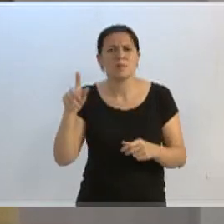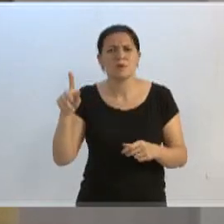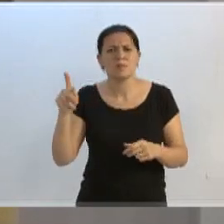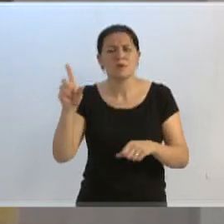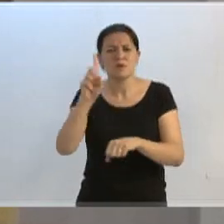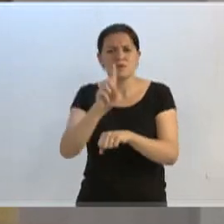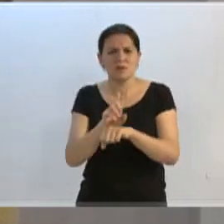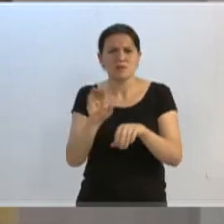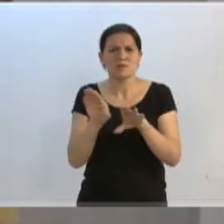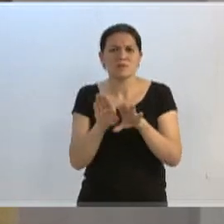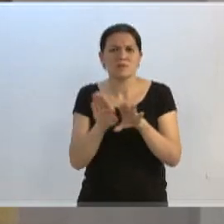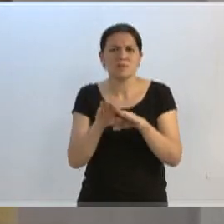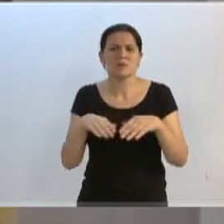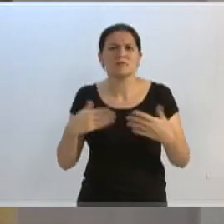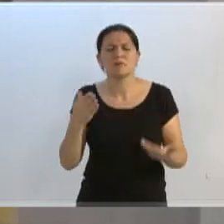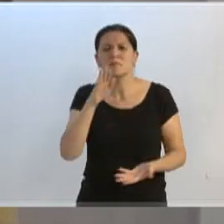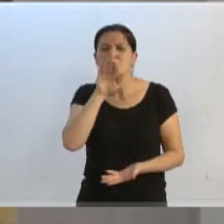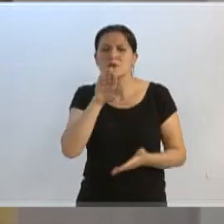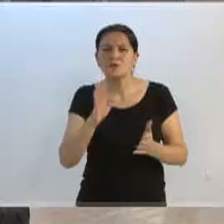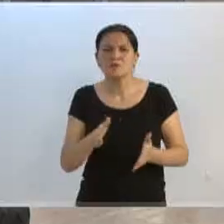diretores. Então, para a tarde de hoje, isso é isso. Obrigado, presidente. presidente.